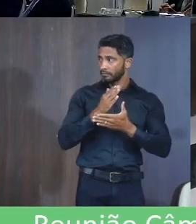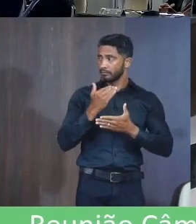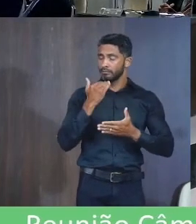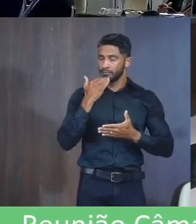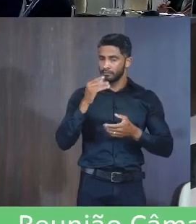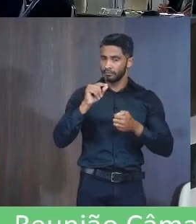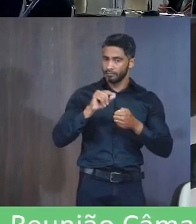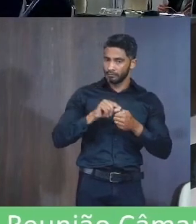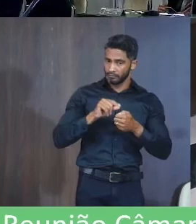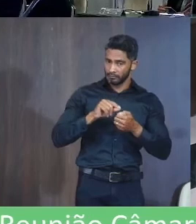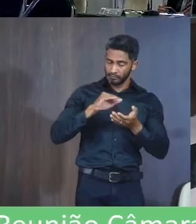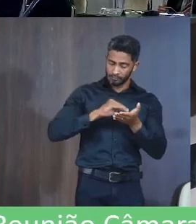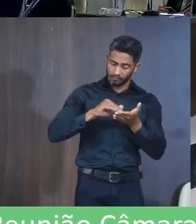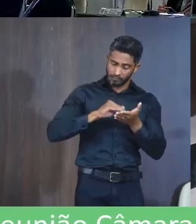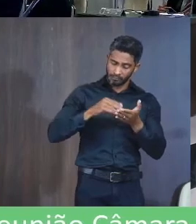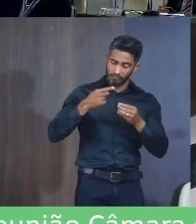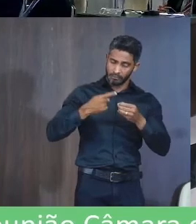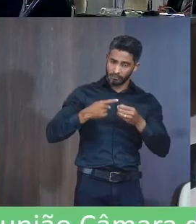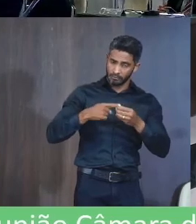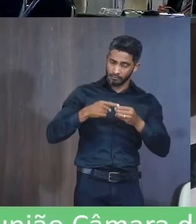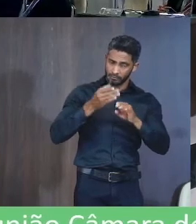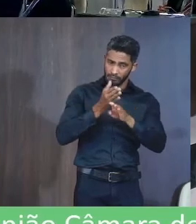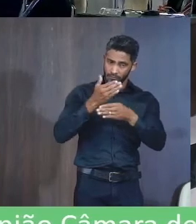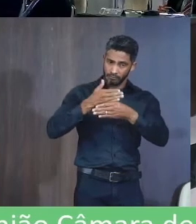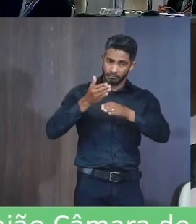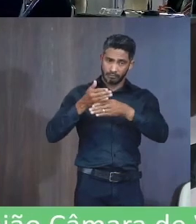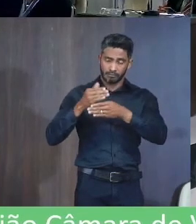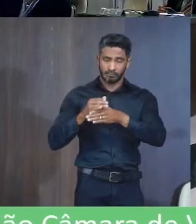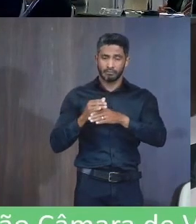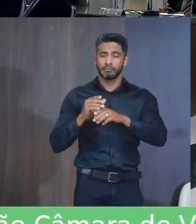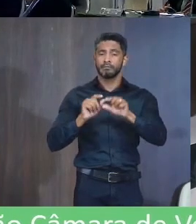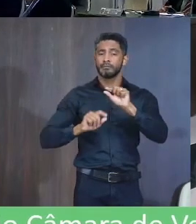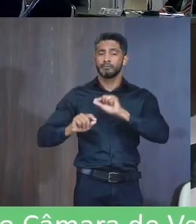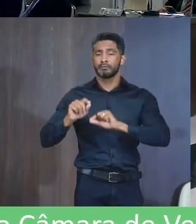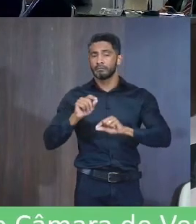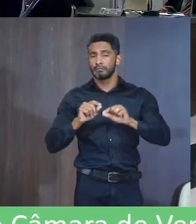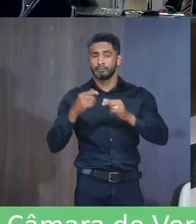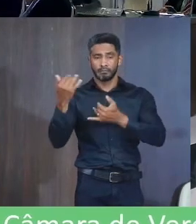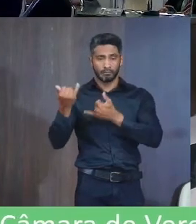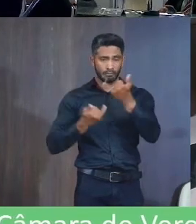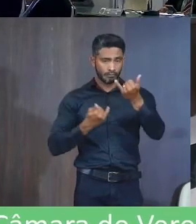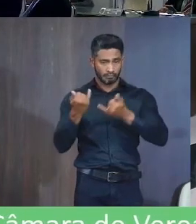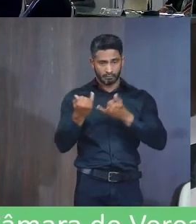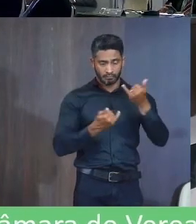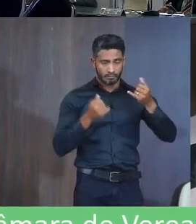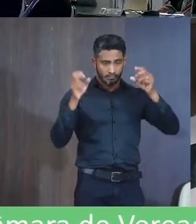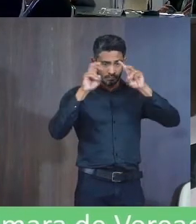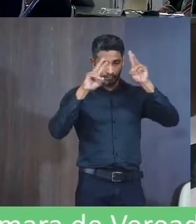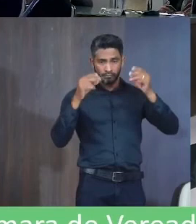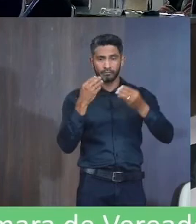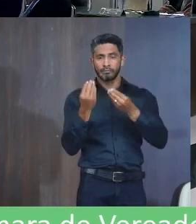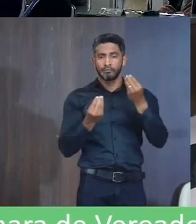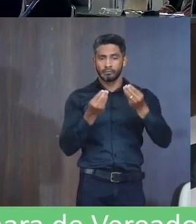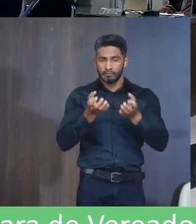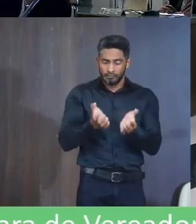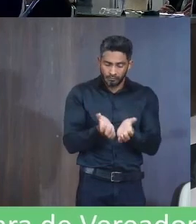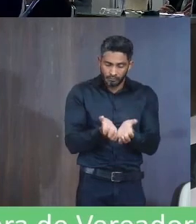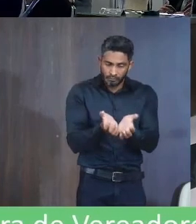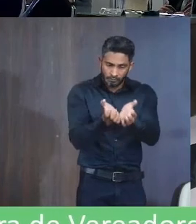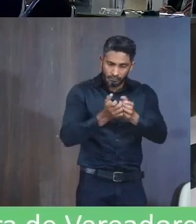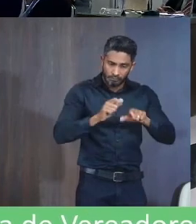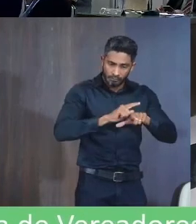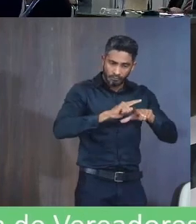Requerimento Municipal De Óbios Serviços Urbano No sentido De disponibilizar Informações Sobre Como foi feito O patrulhamento